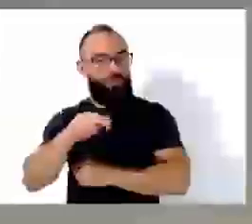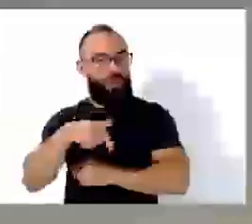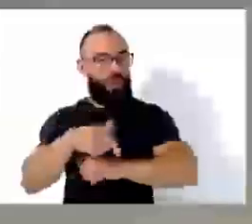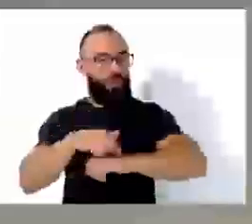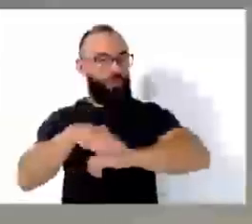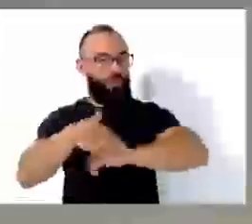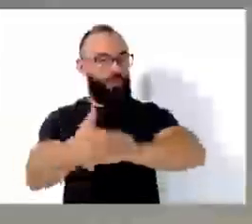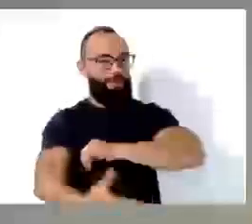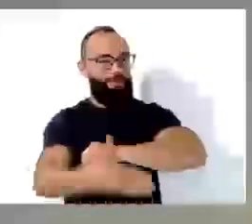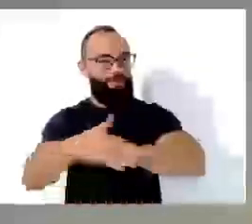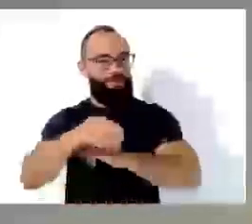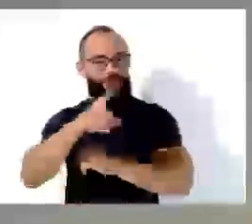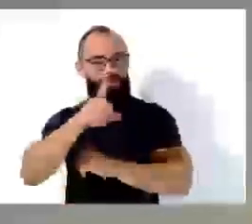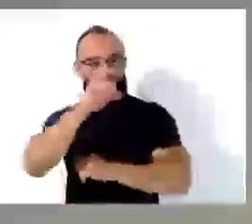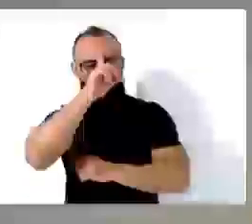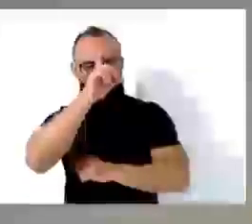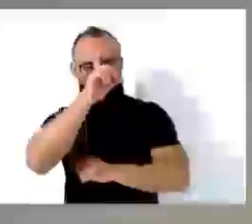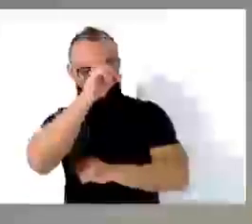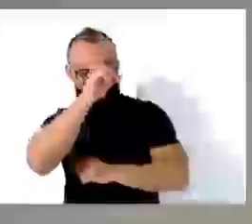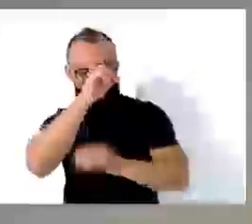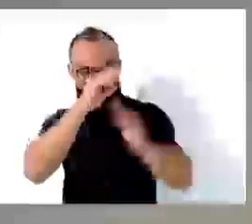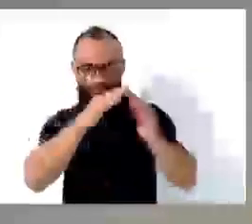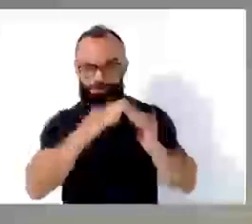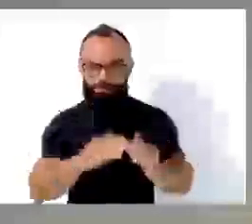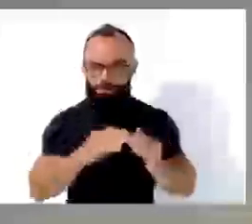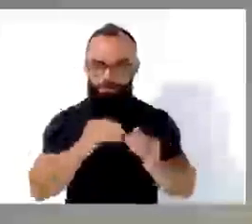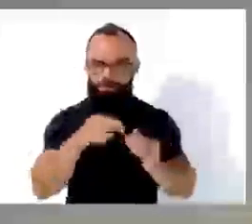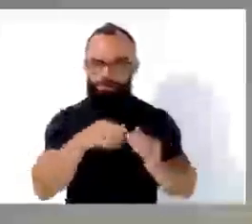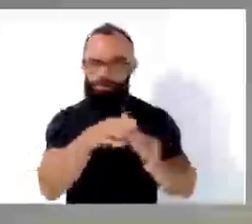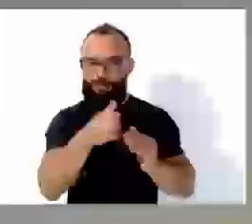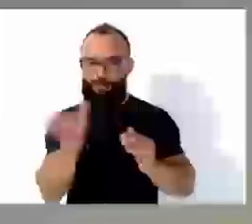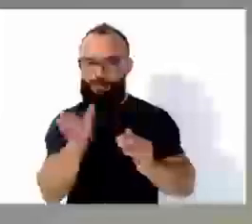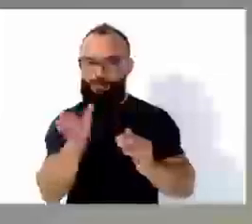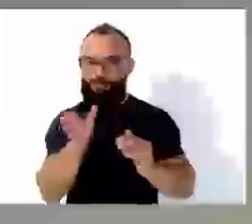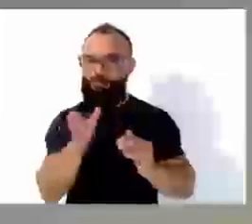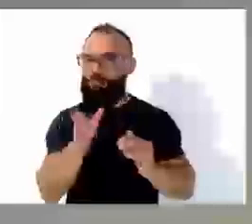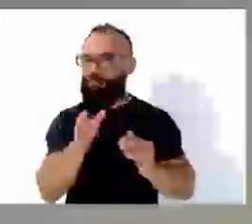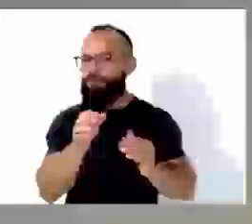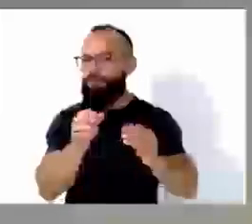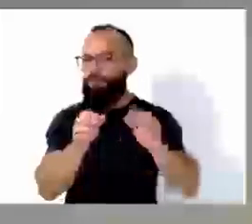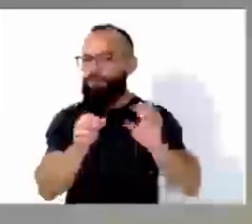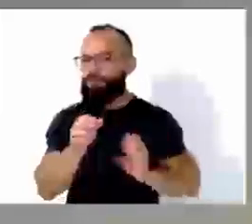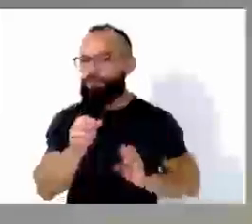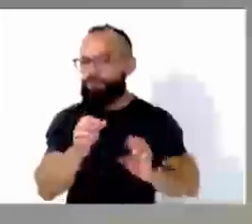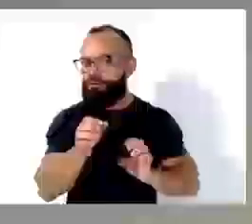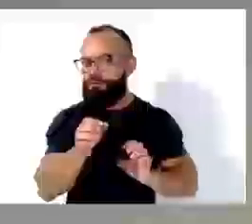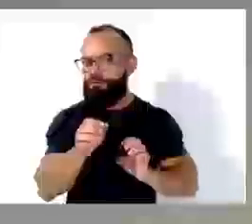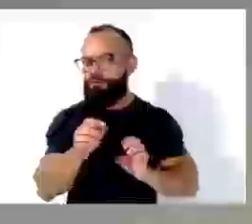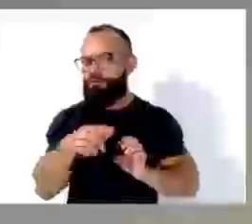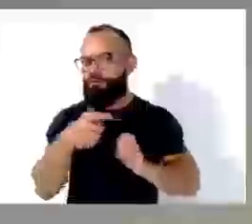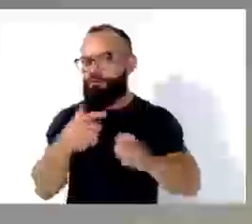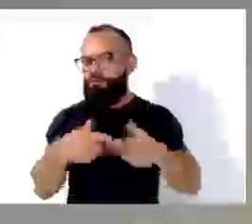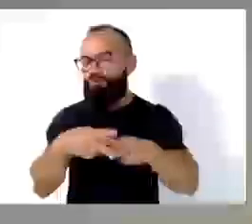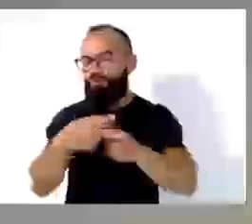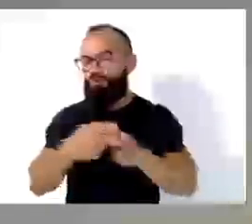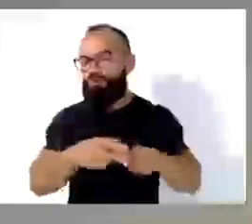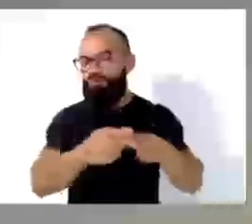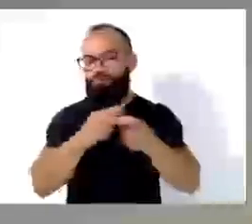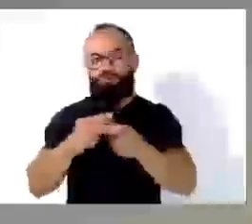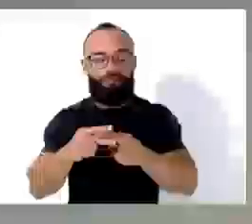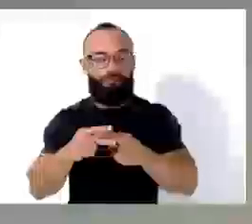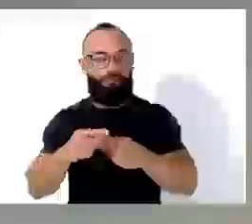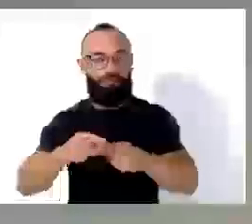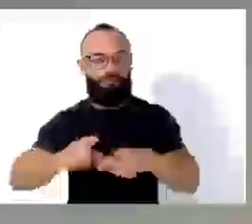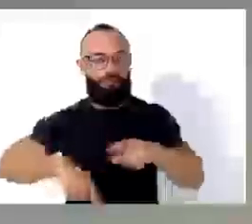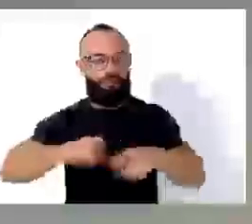nosso hospital, a Rua Esquerda, né? Já lhe dou uma parte, vereador, só para mim não perder o raciocínio aqui. Também manutenção com colocação de material no Morro da Boa Vista,